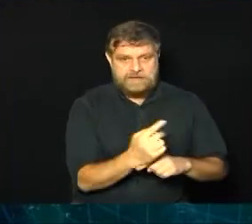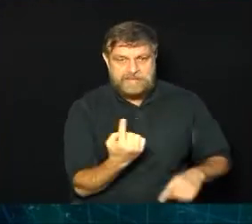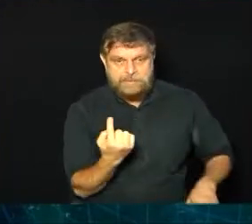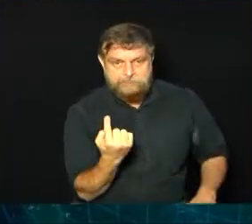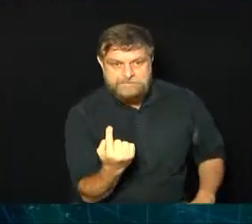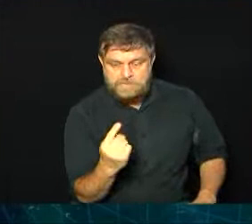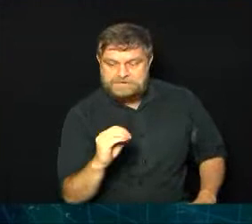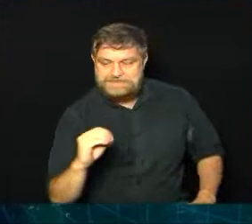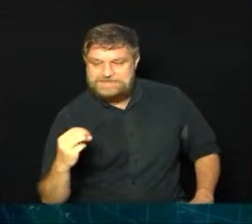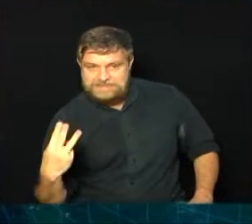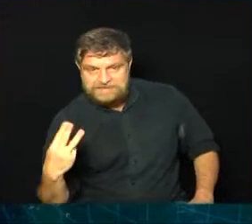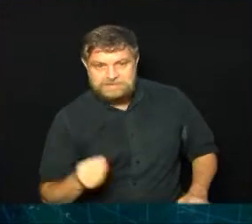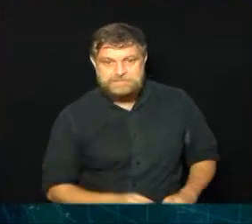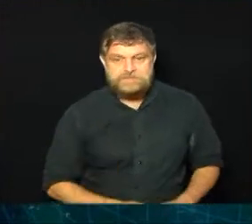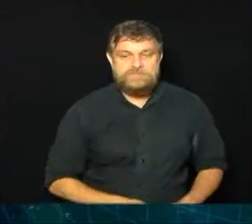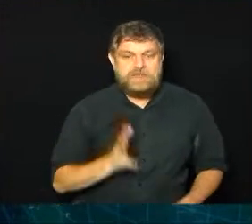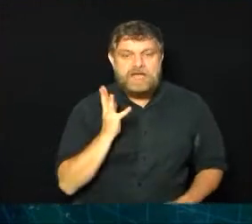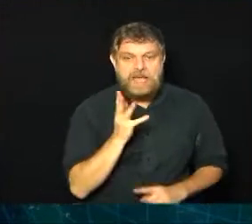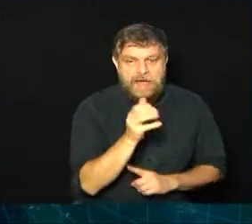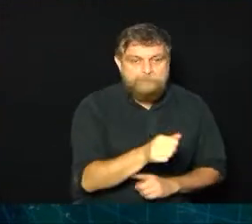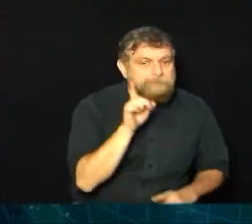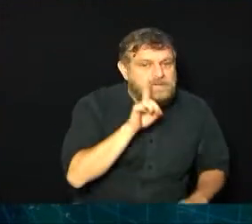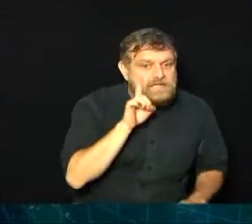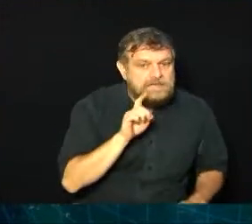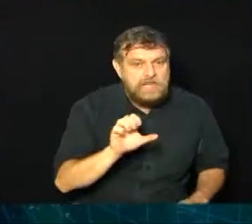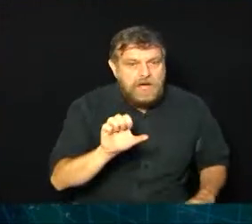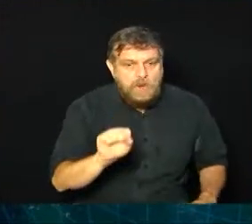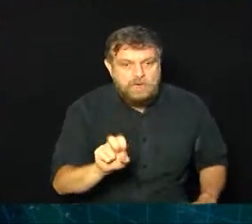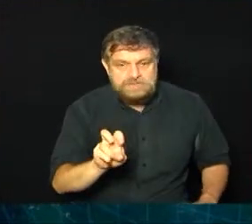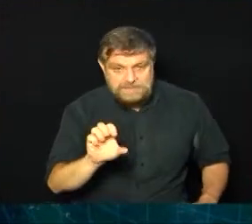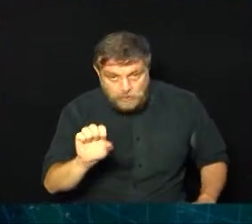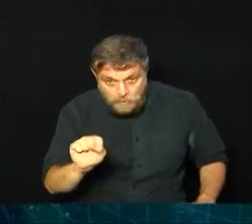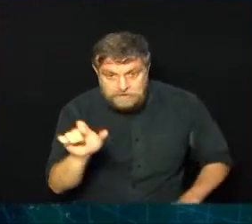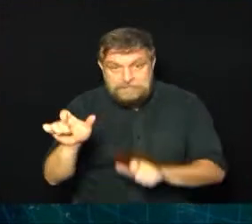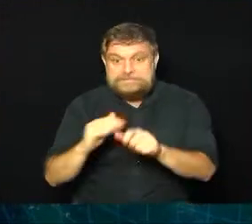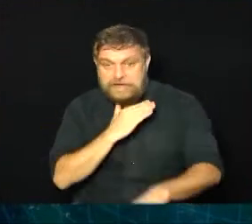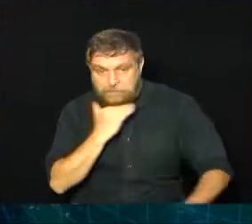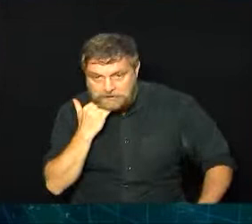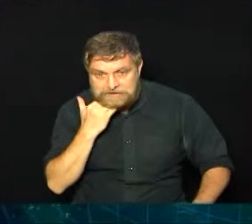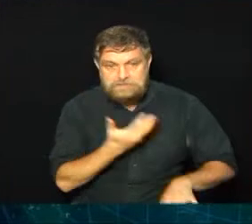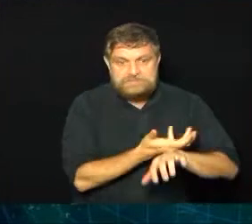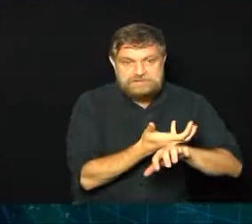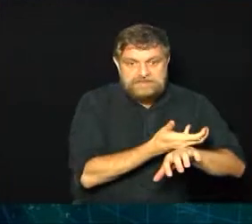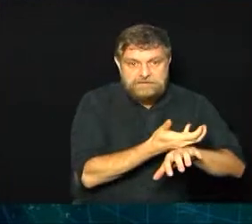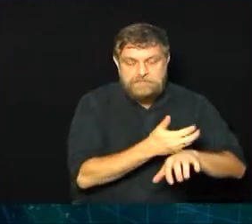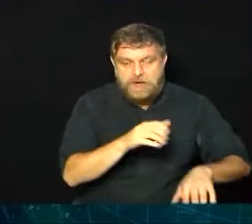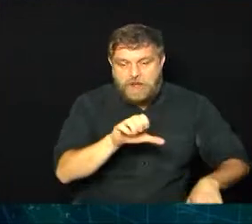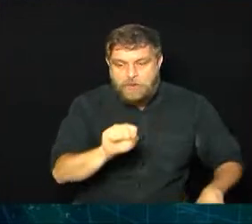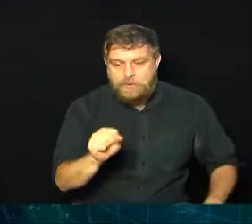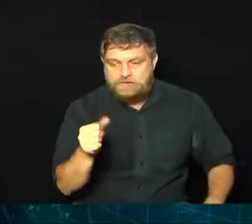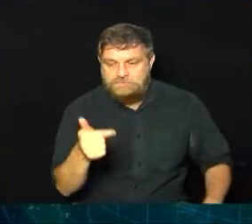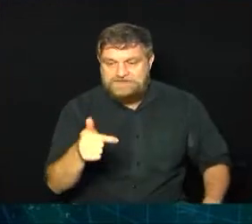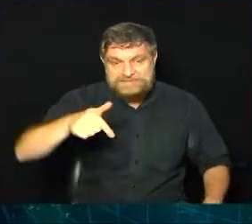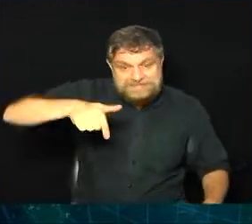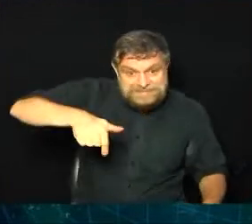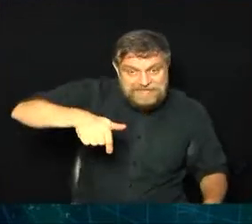Americana, 858, Santa Bárbara do Oeste, 827 casos.